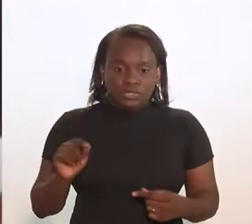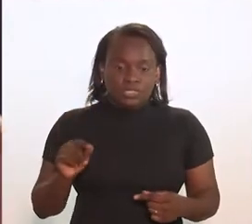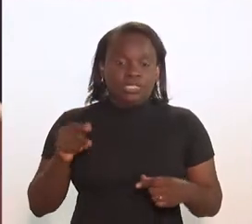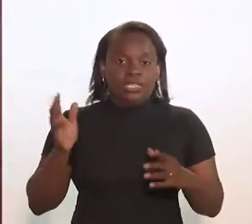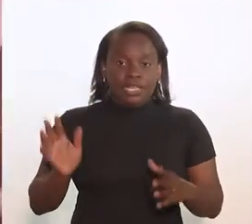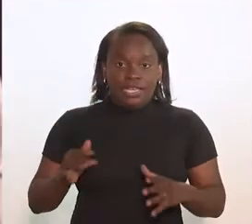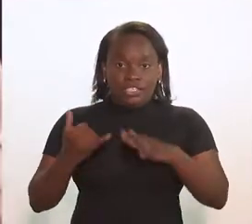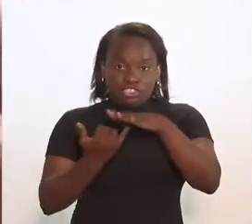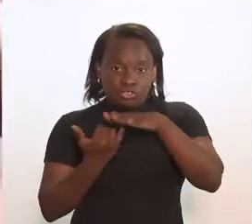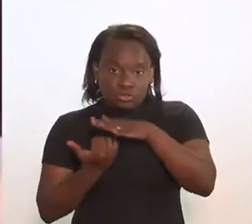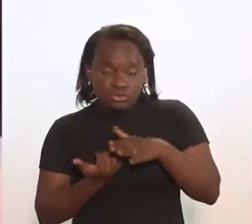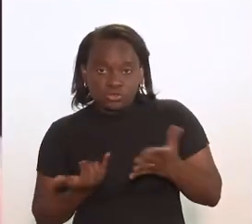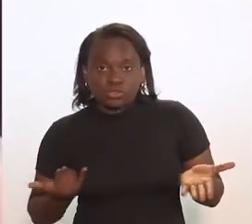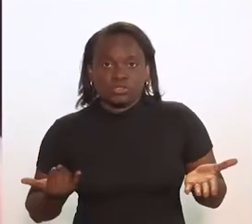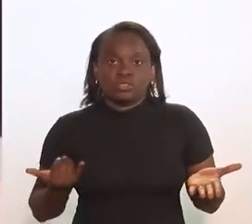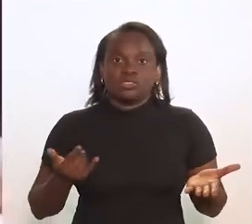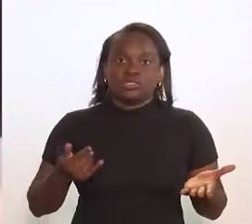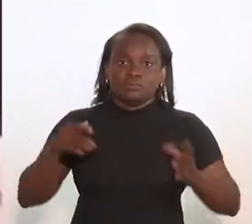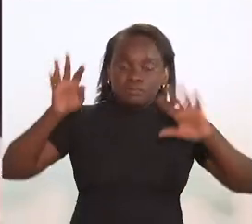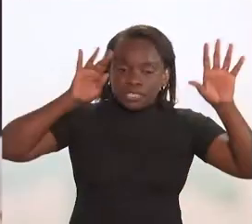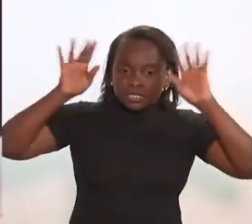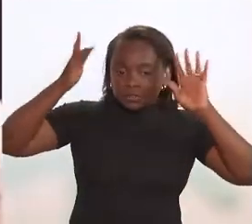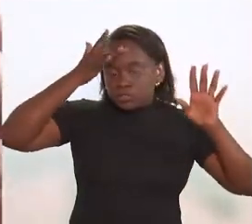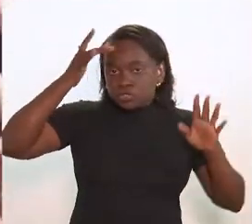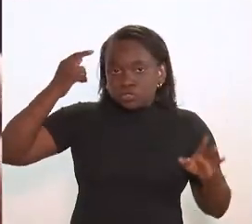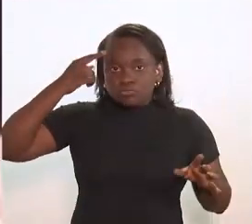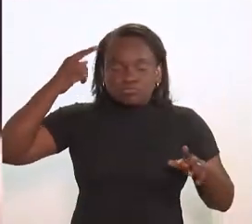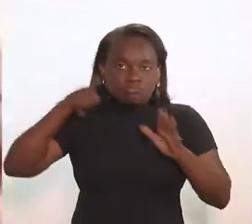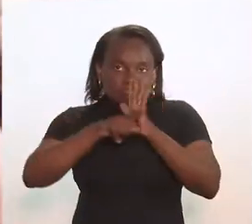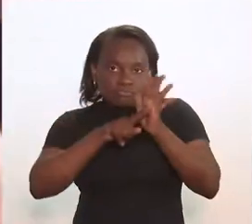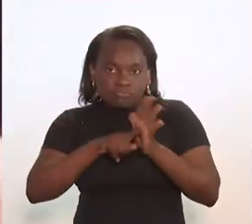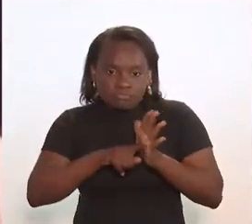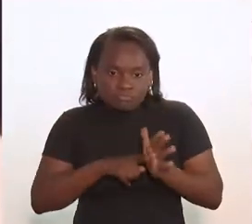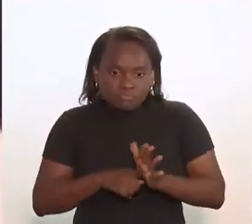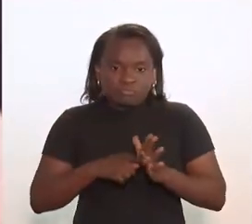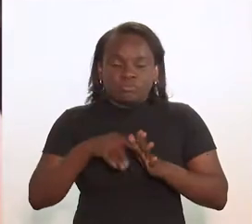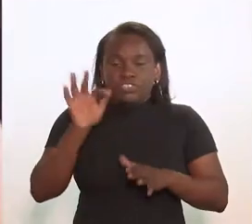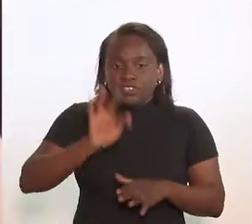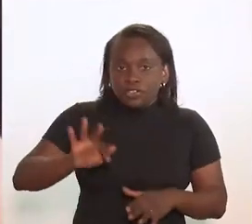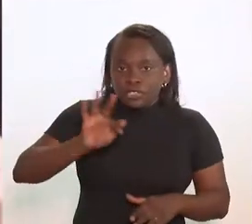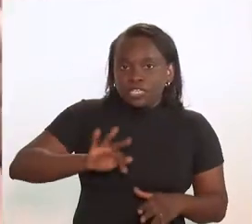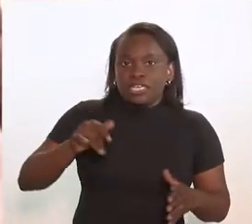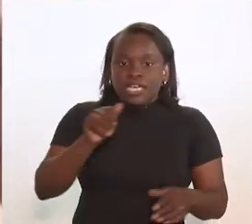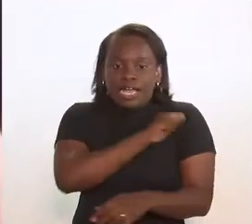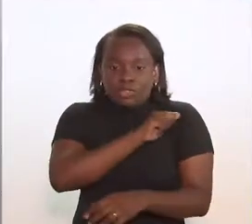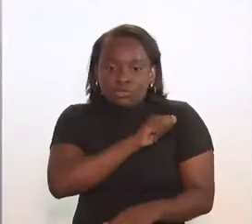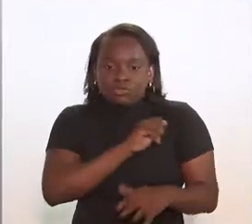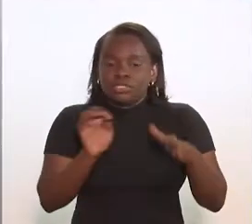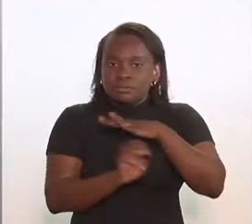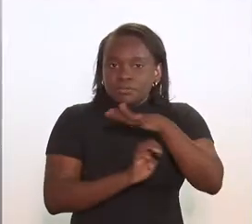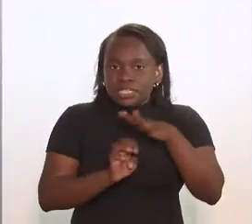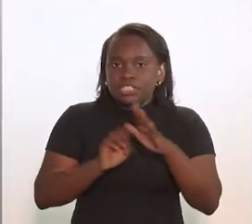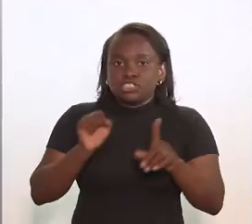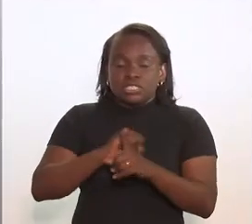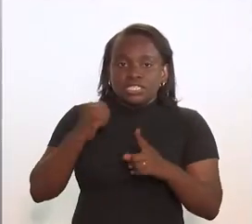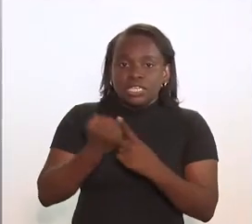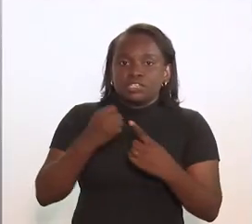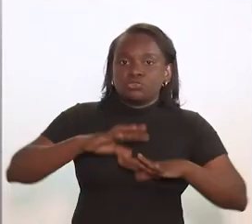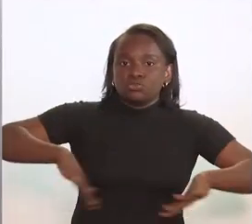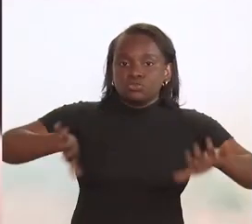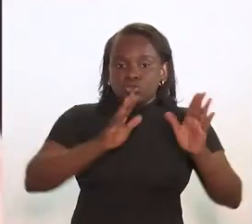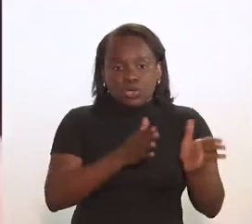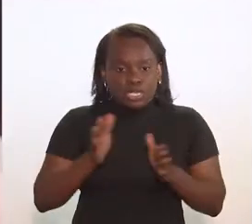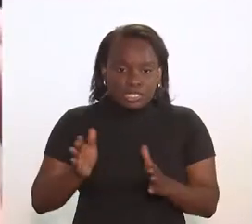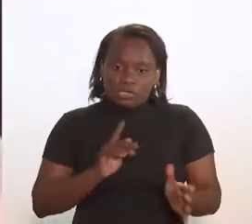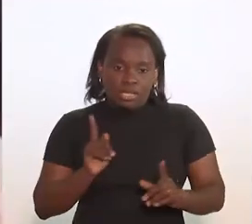colocar as instituições, os pensadores, os pesquisadores, universitários, alunos, empresas, sociedade